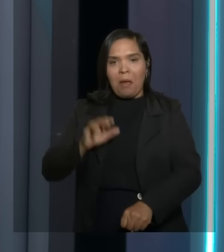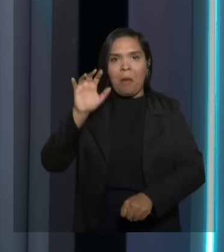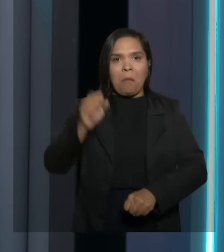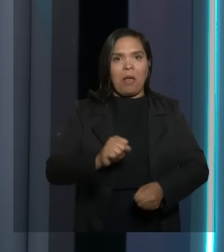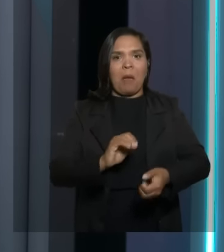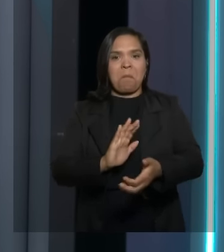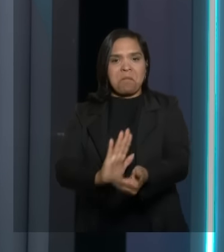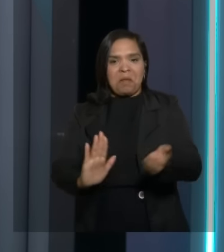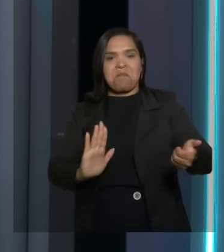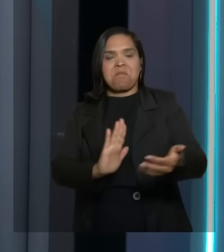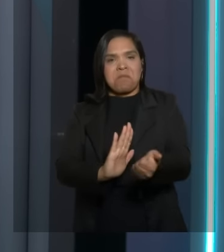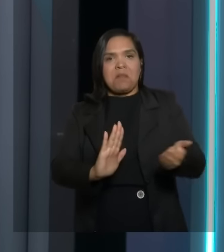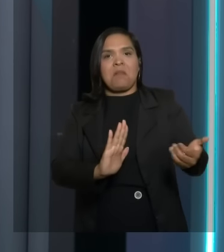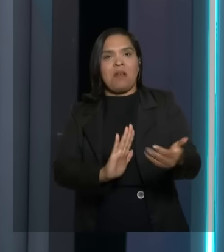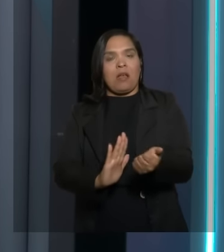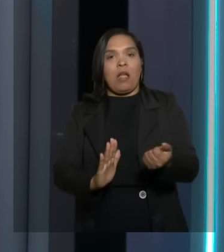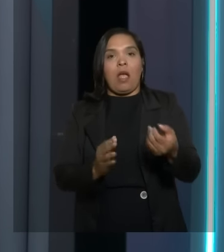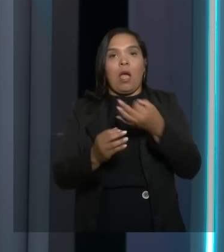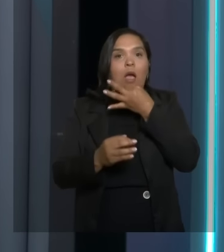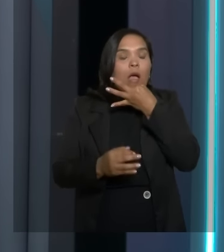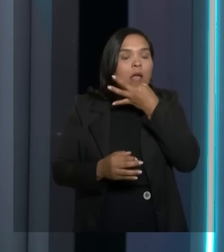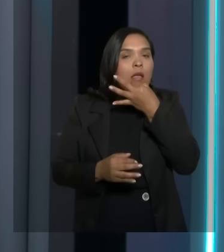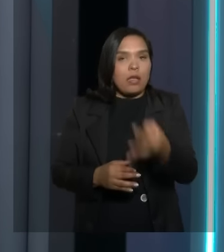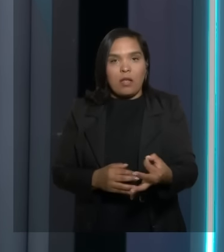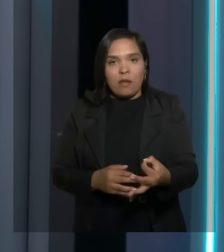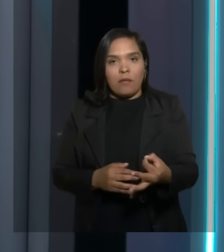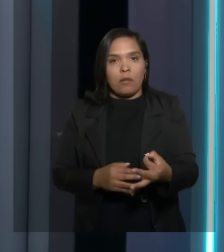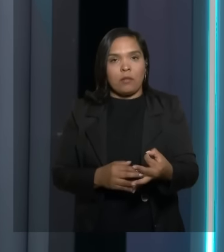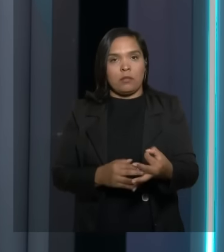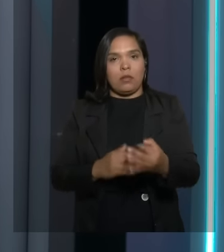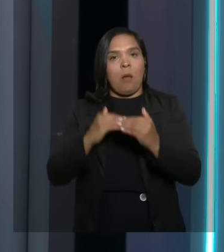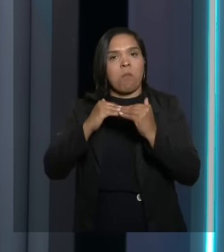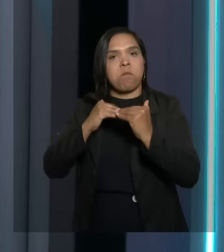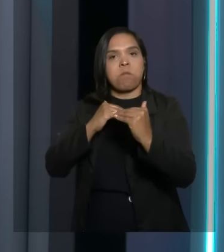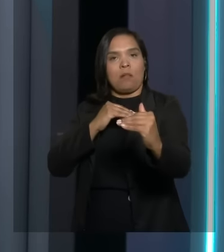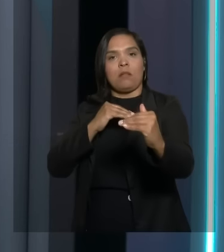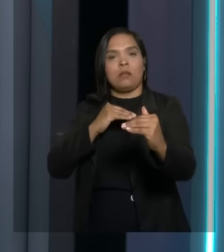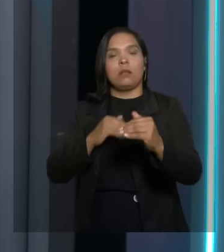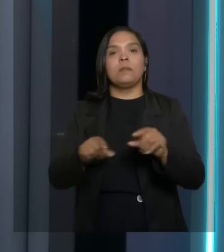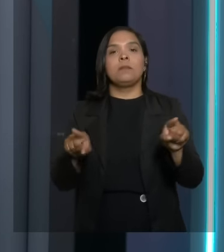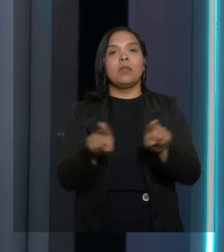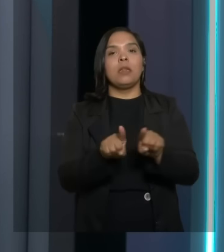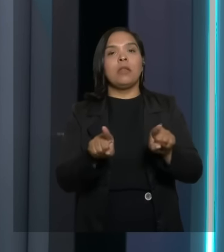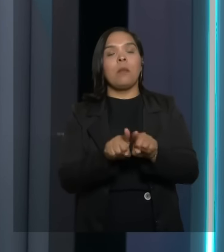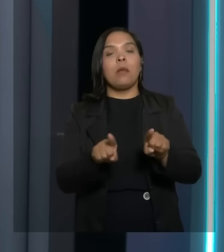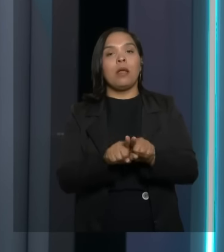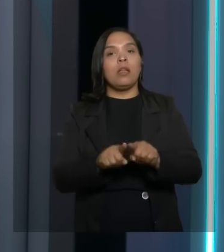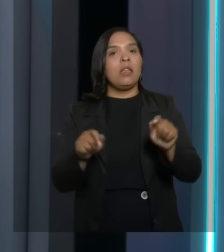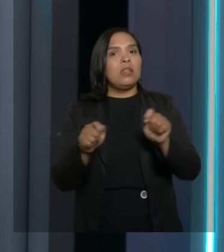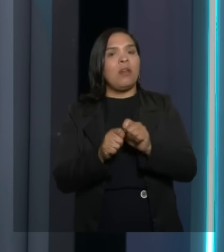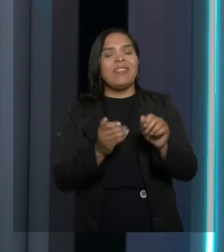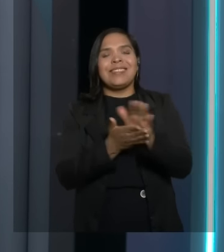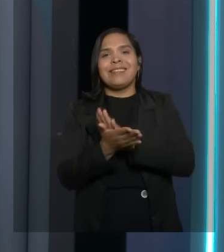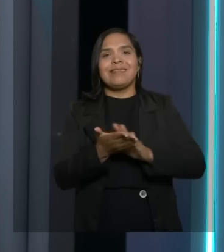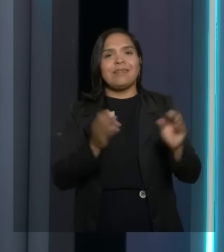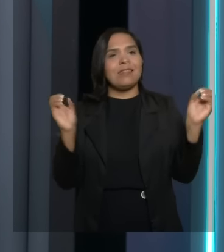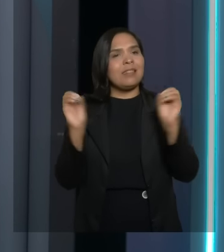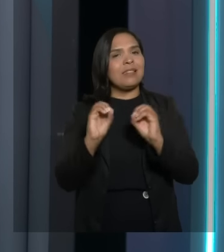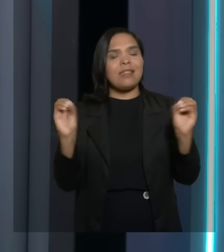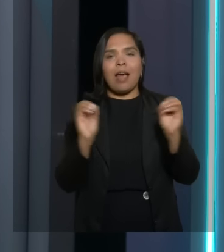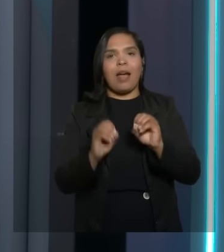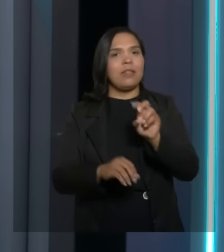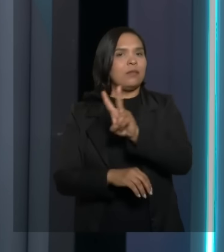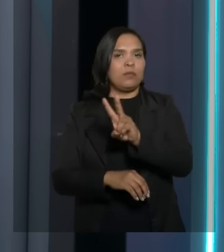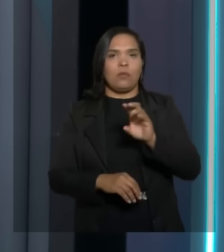em razão da péssima qualidade da aplicação. A prefeita não realizou absolutamente nada em